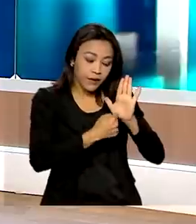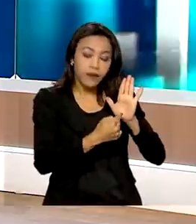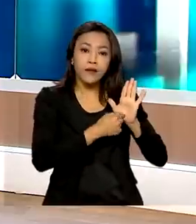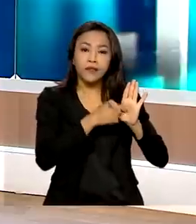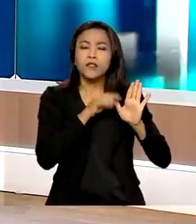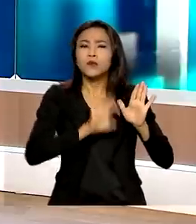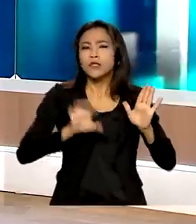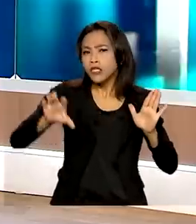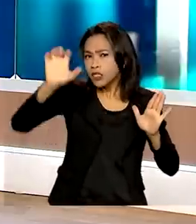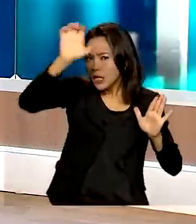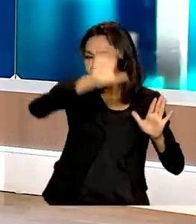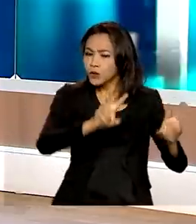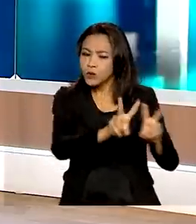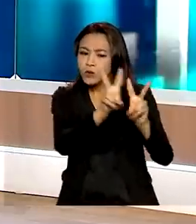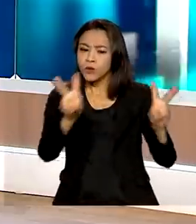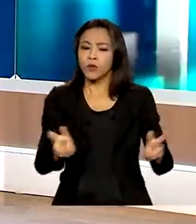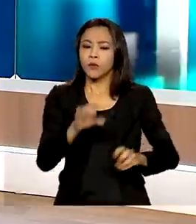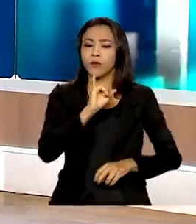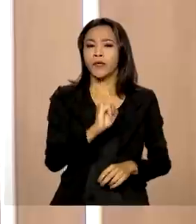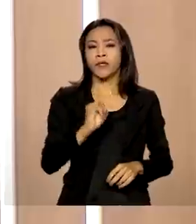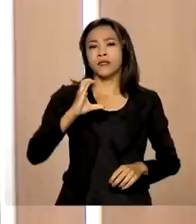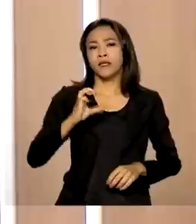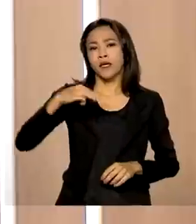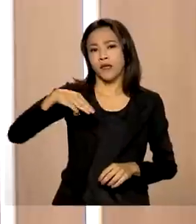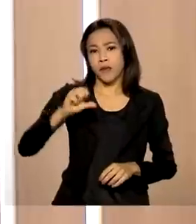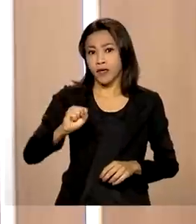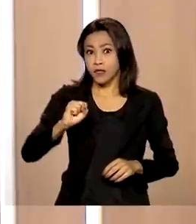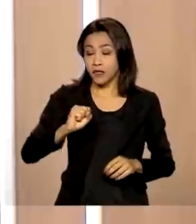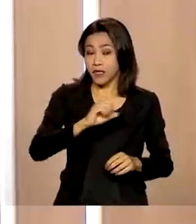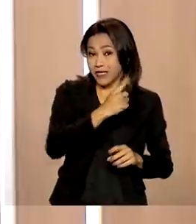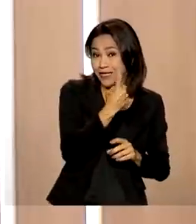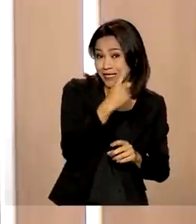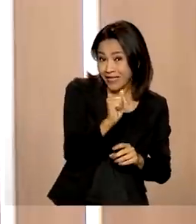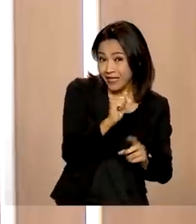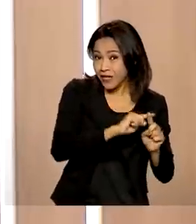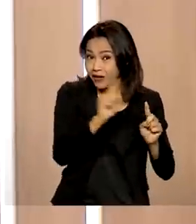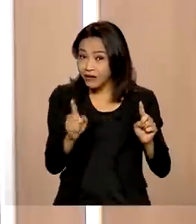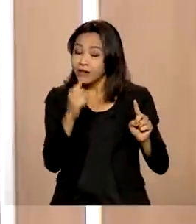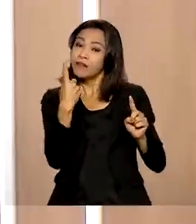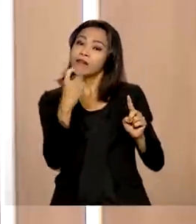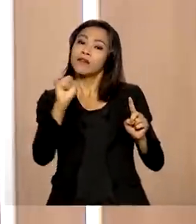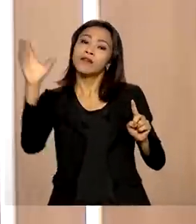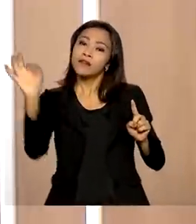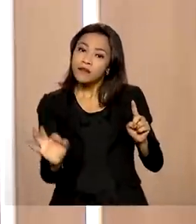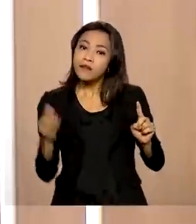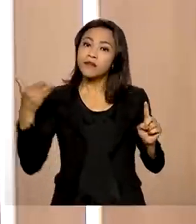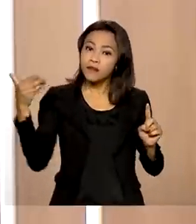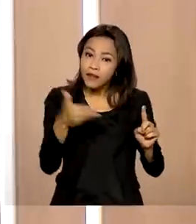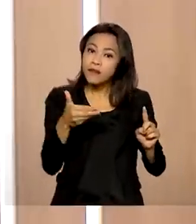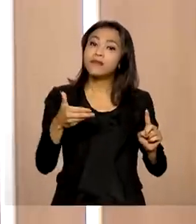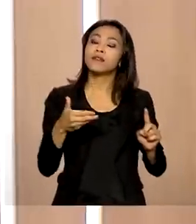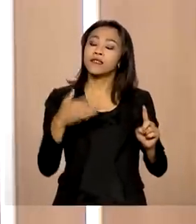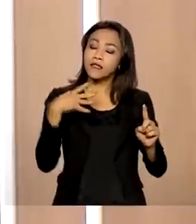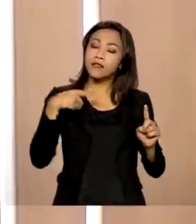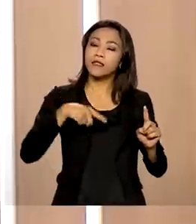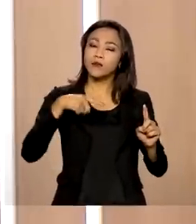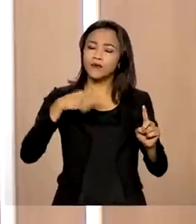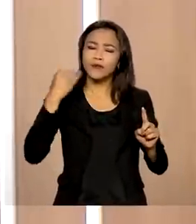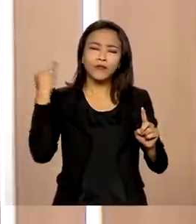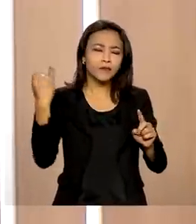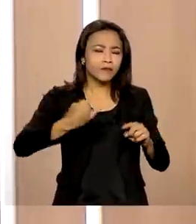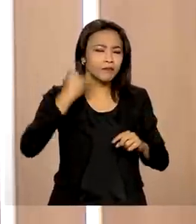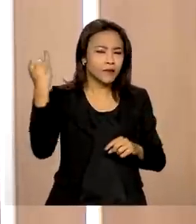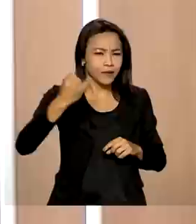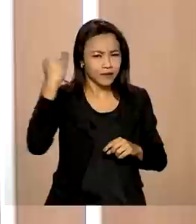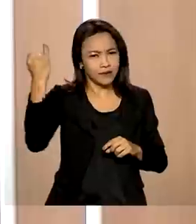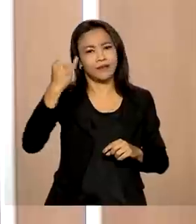ao ICMS, estabelecendo um limite máximo de 17% a 18% nos itens considerados essenciais, também foi fundamental para